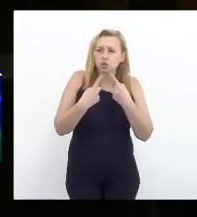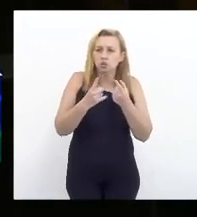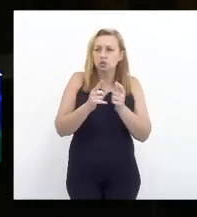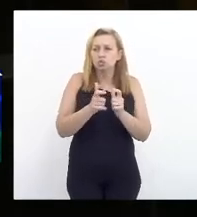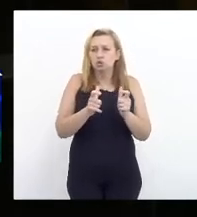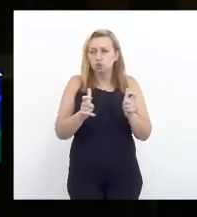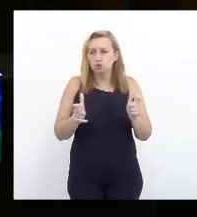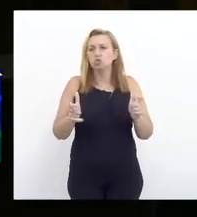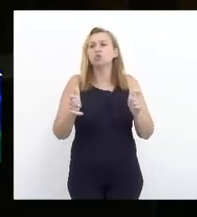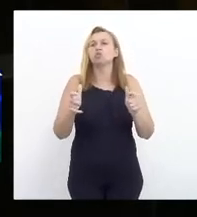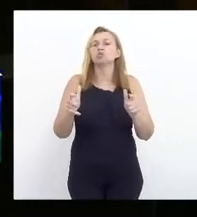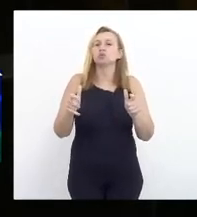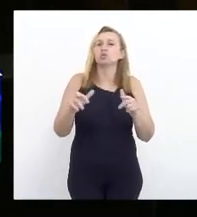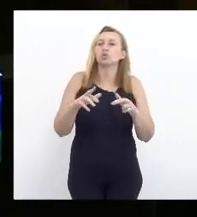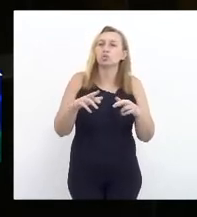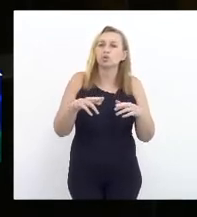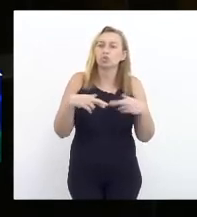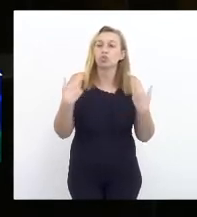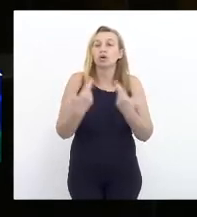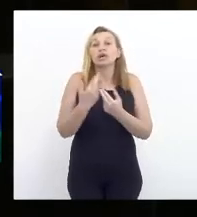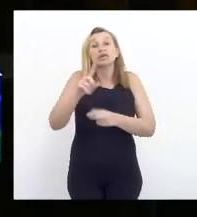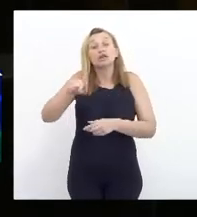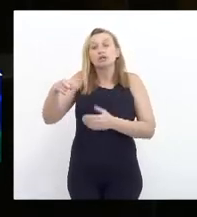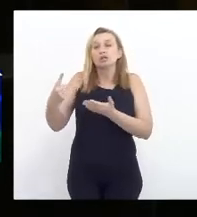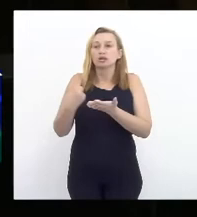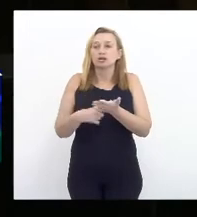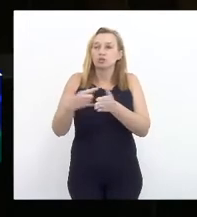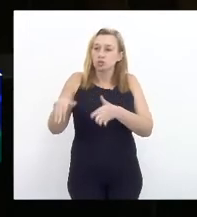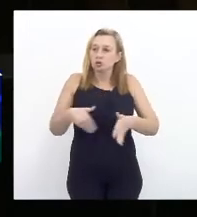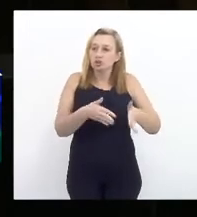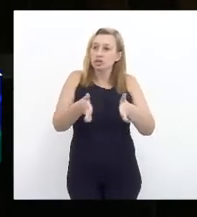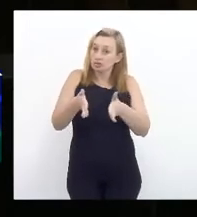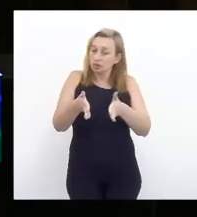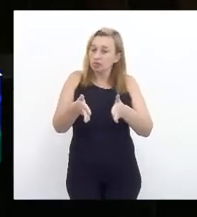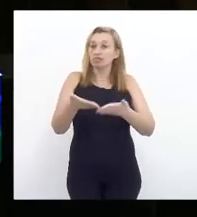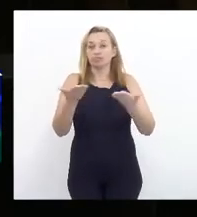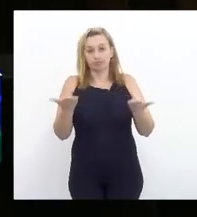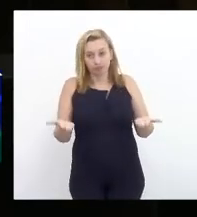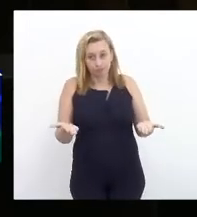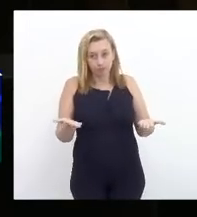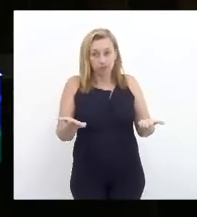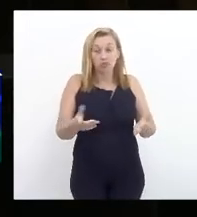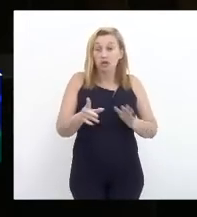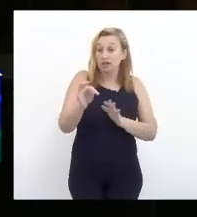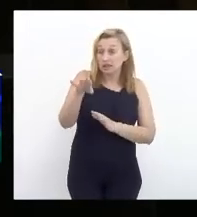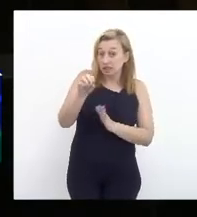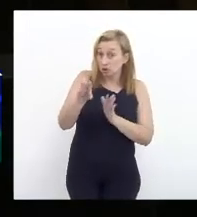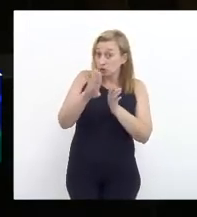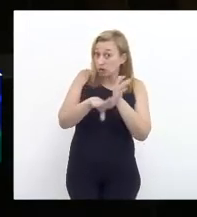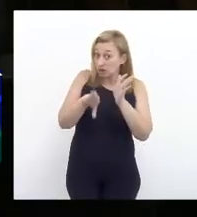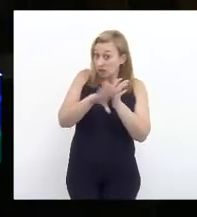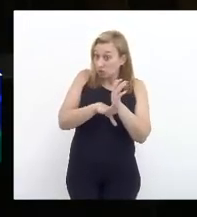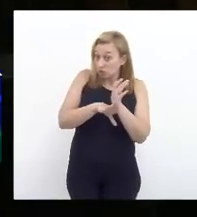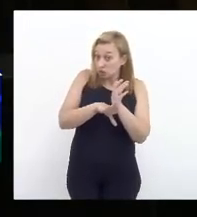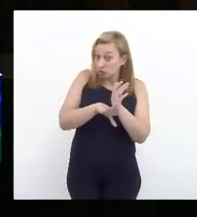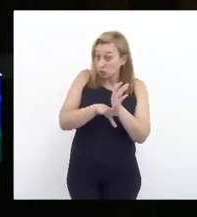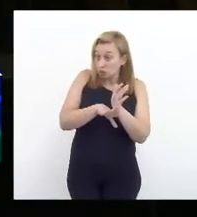reunião e depois se acordou com esse caminho, explicitando que é um teto de gasto